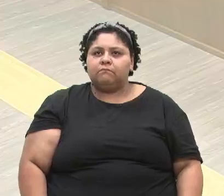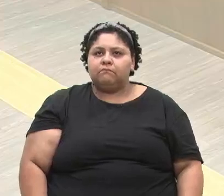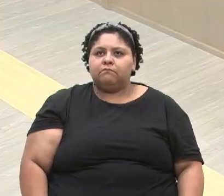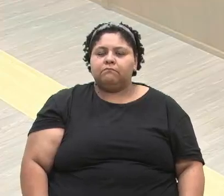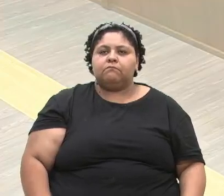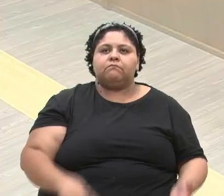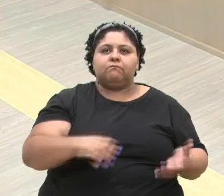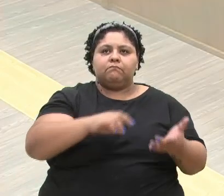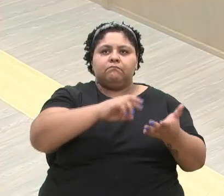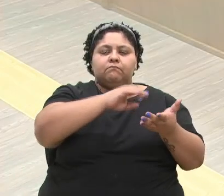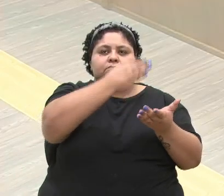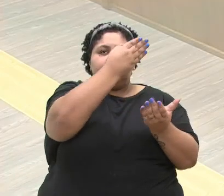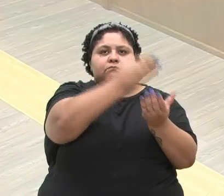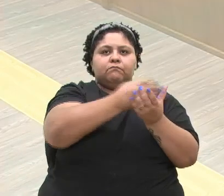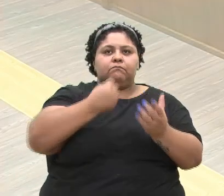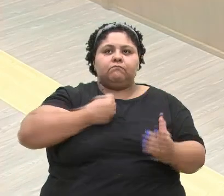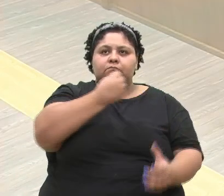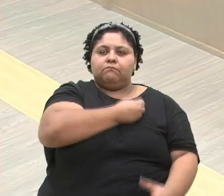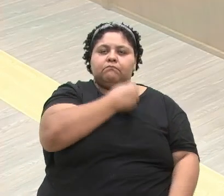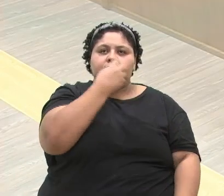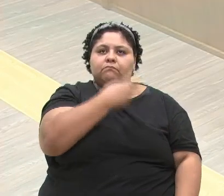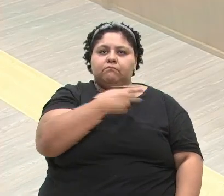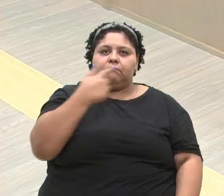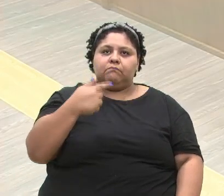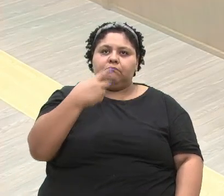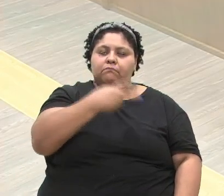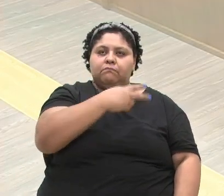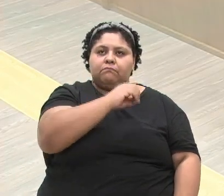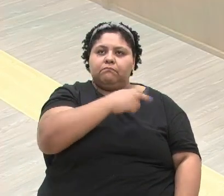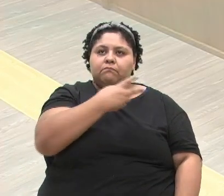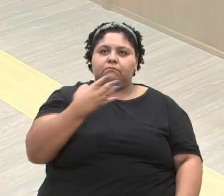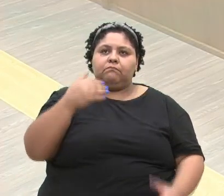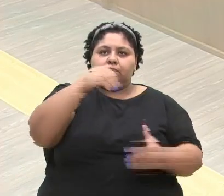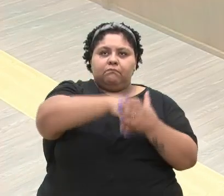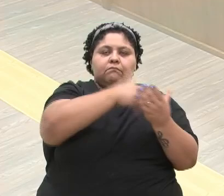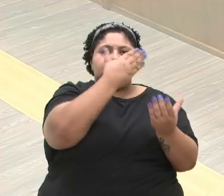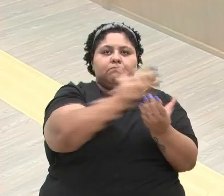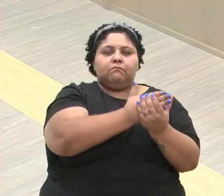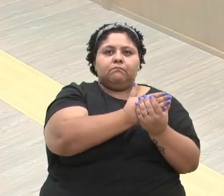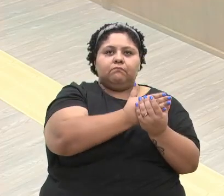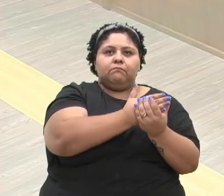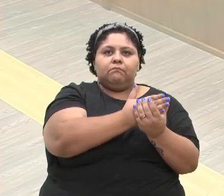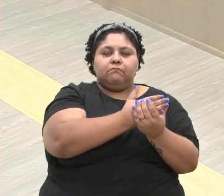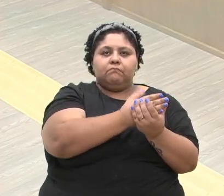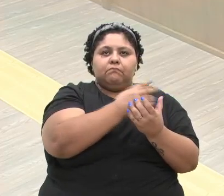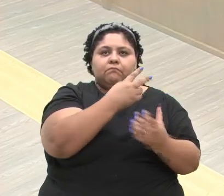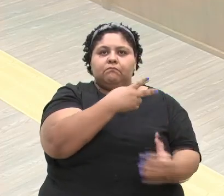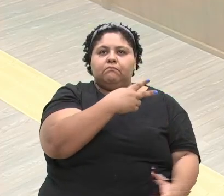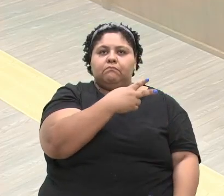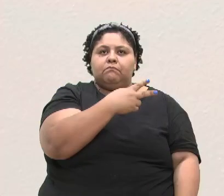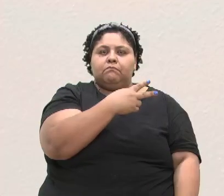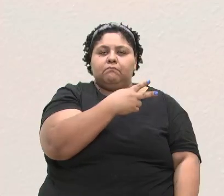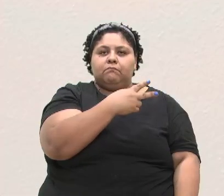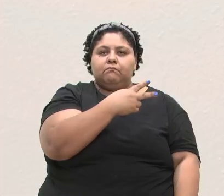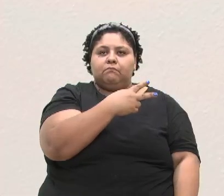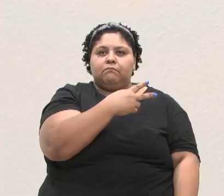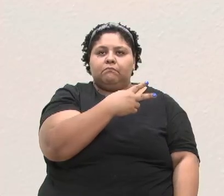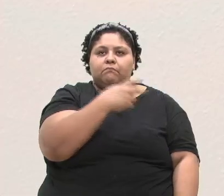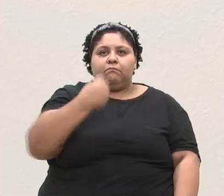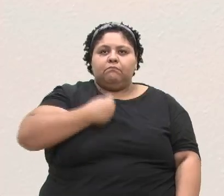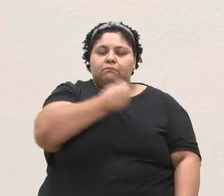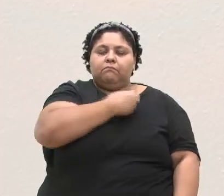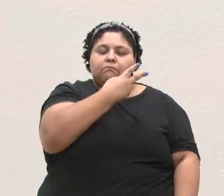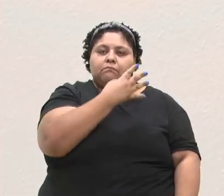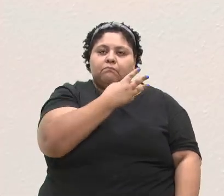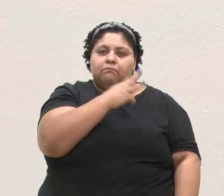A gente é o processo nº 27 barra 2024 do projeto de lei nº 18 barra 2024. Parecer nº 38